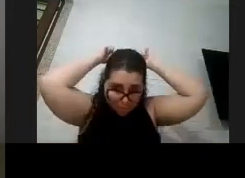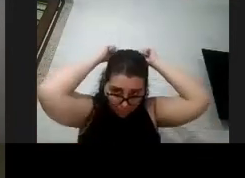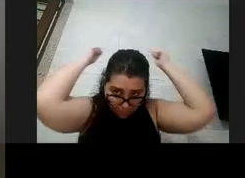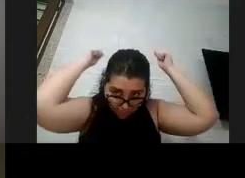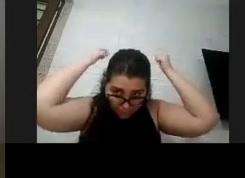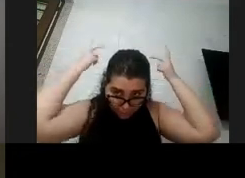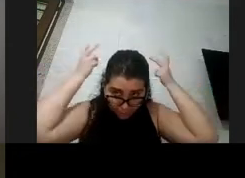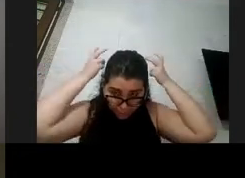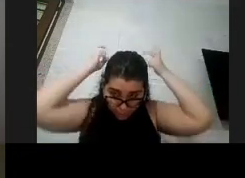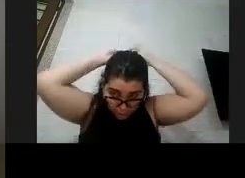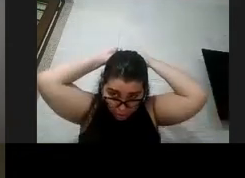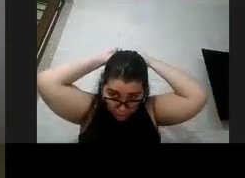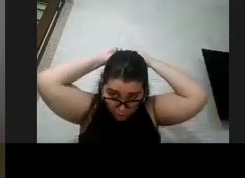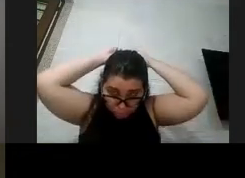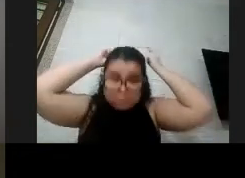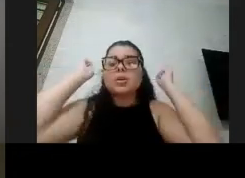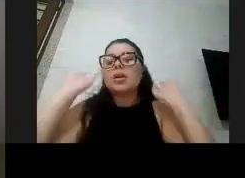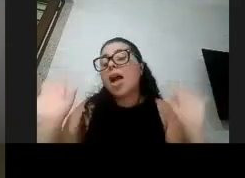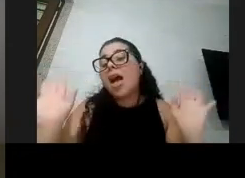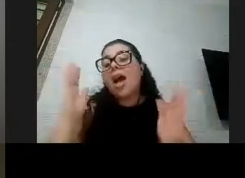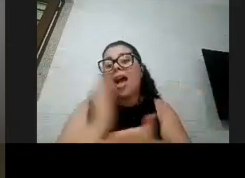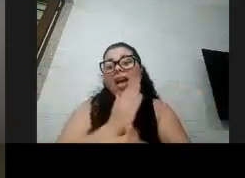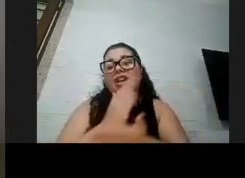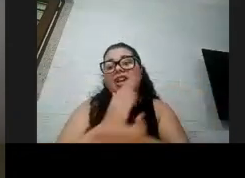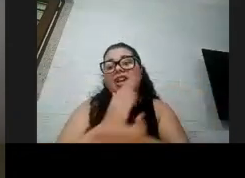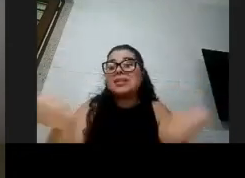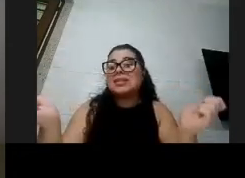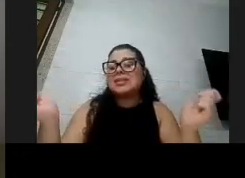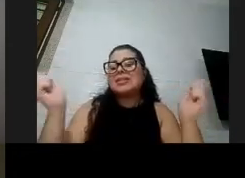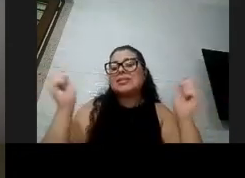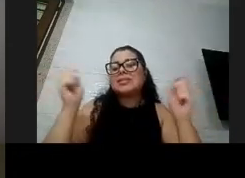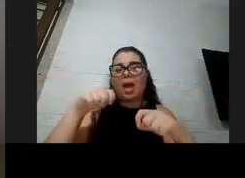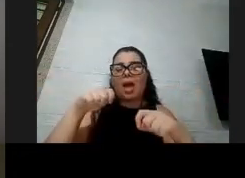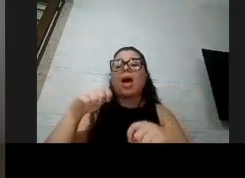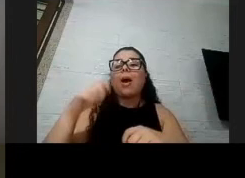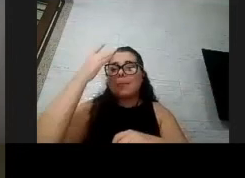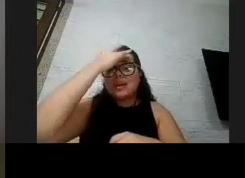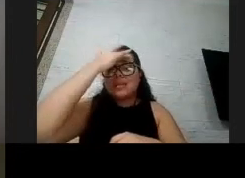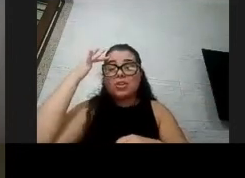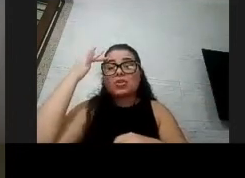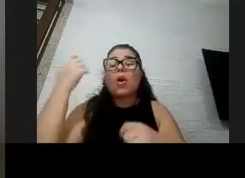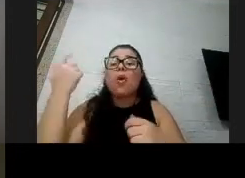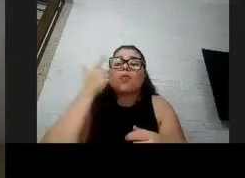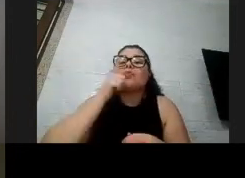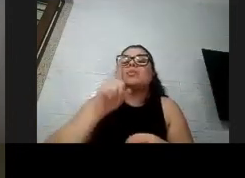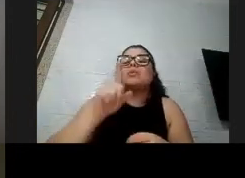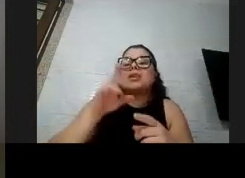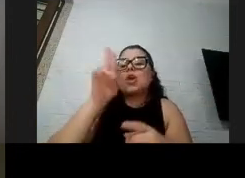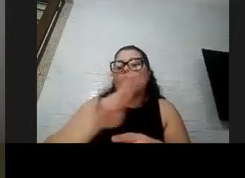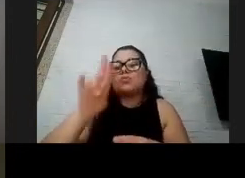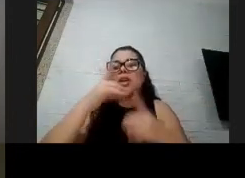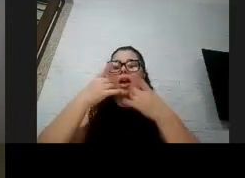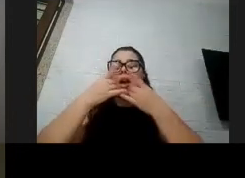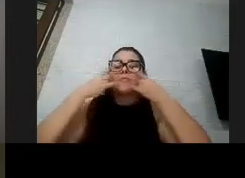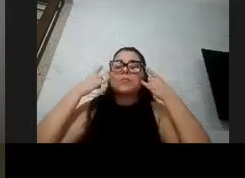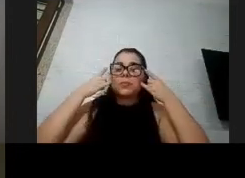e o elástico não está atrás da orelha às vezes isso é suficiente para manter a máscara no rosto então a gente tem que tentar várias